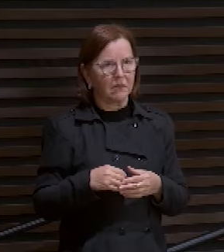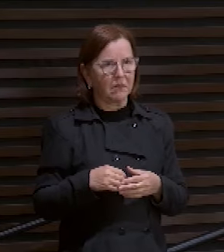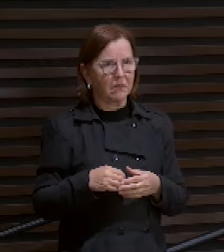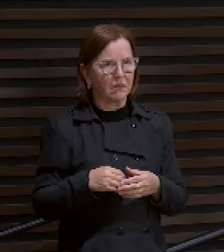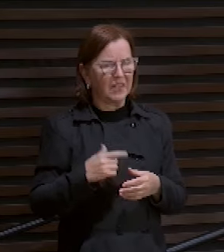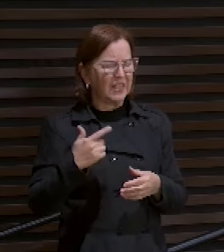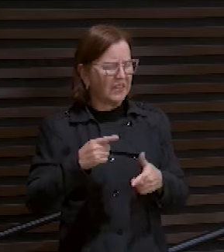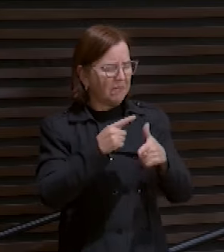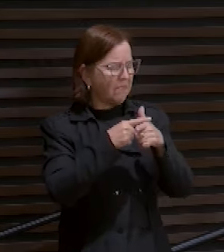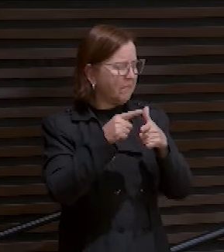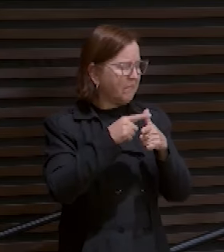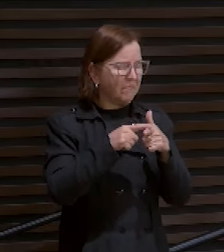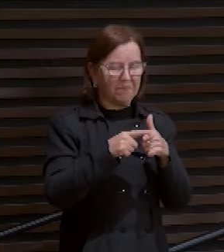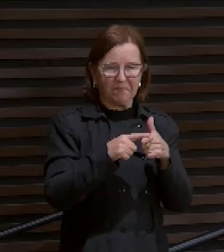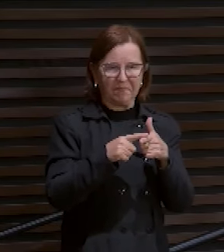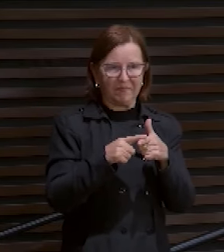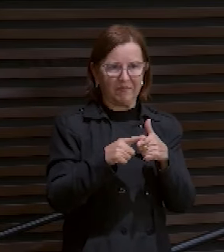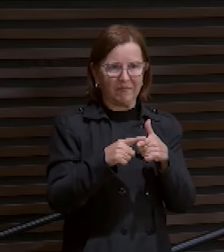Sem tribulação.